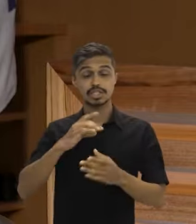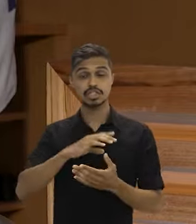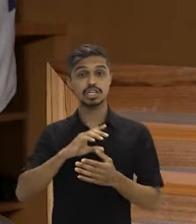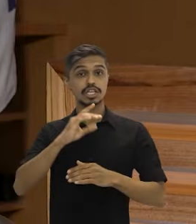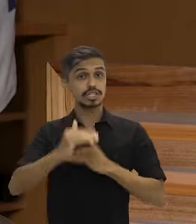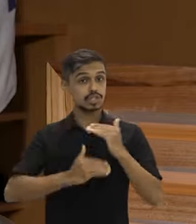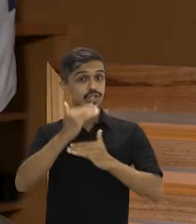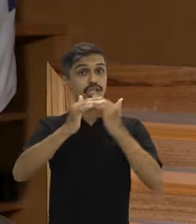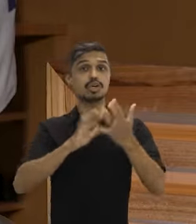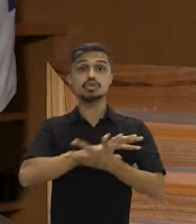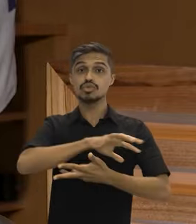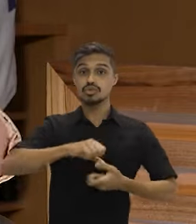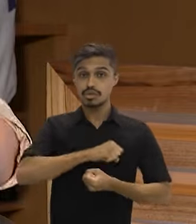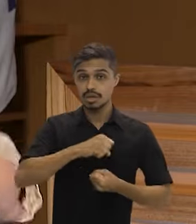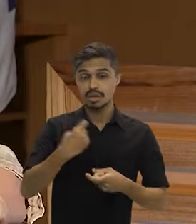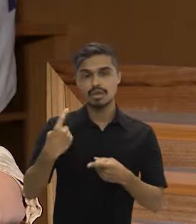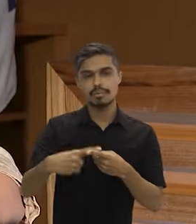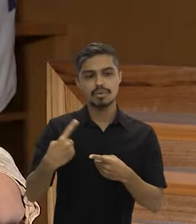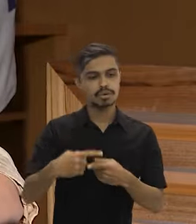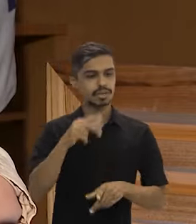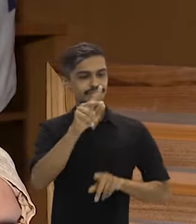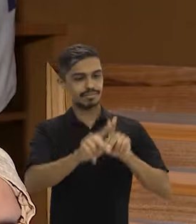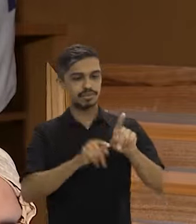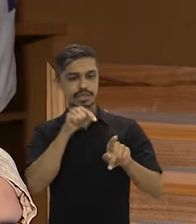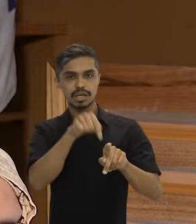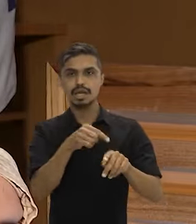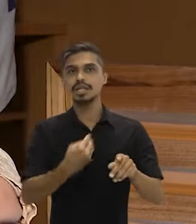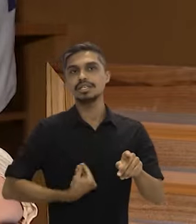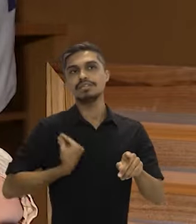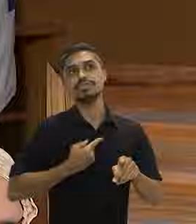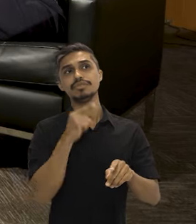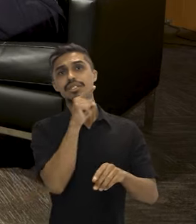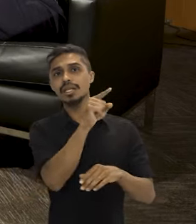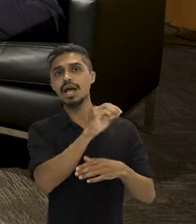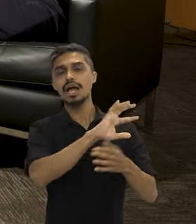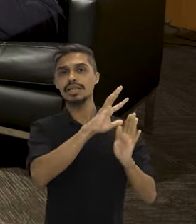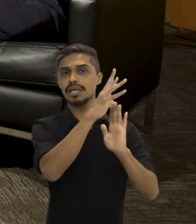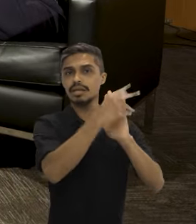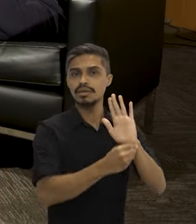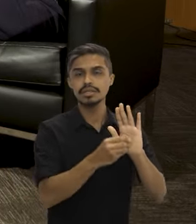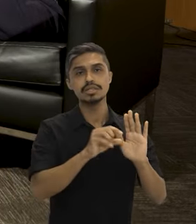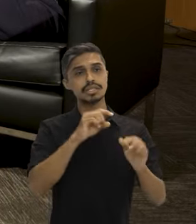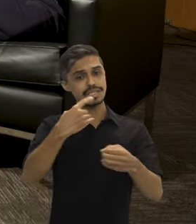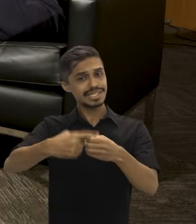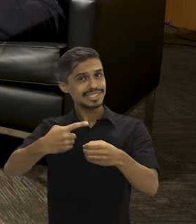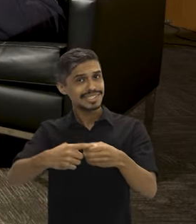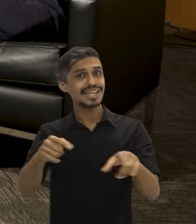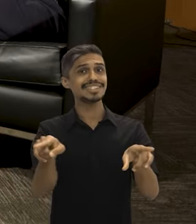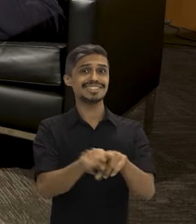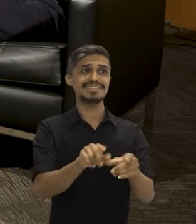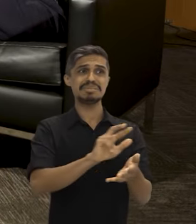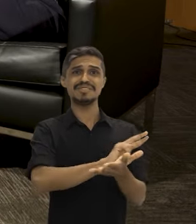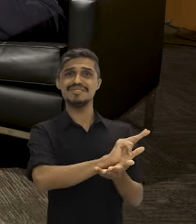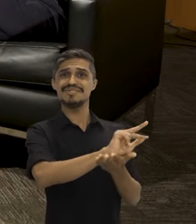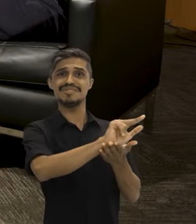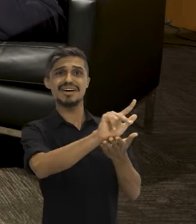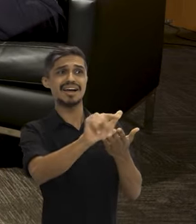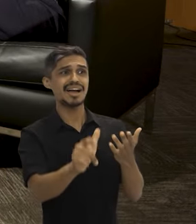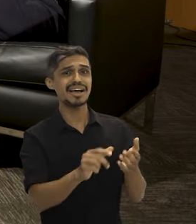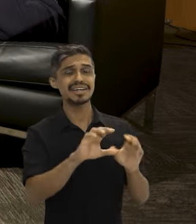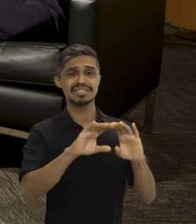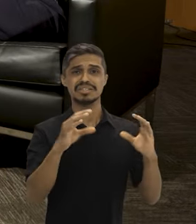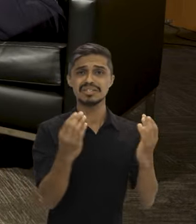desenvolvimento sustentável. Porque a população que mora na Amazônia, não só nas cidades, mas muitas